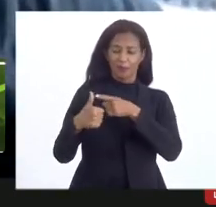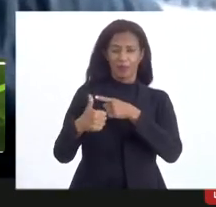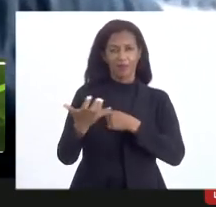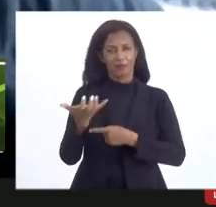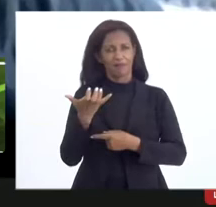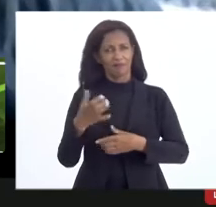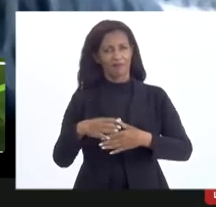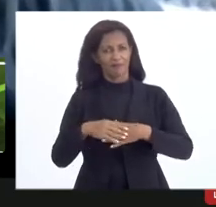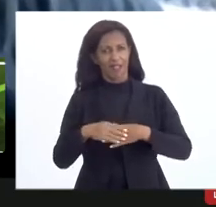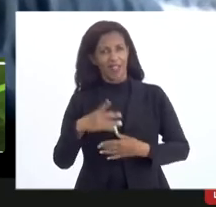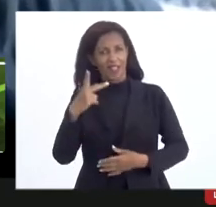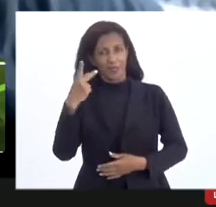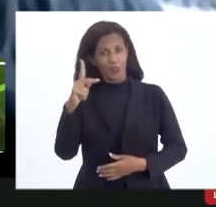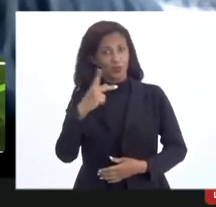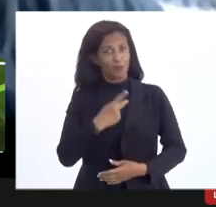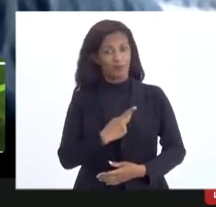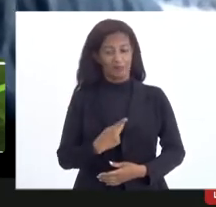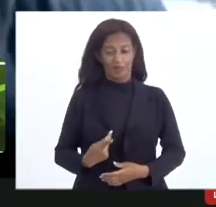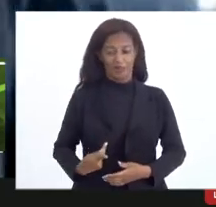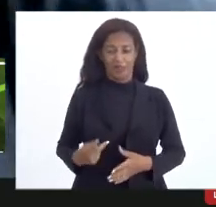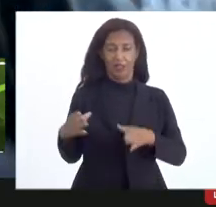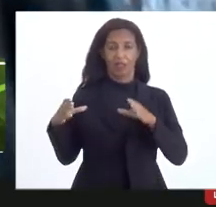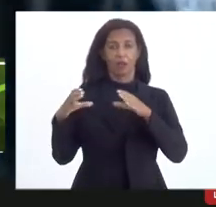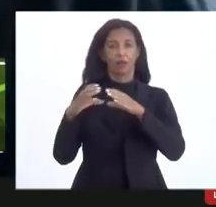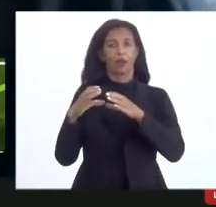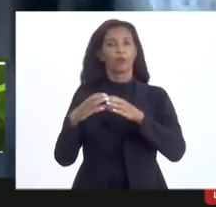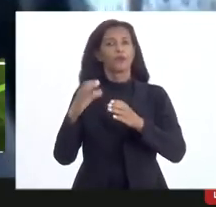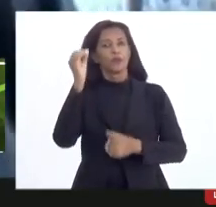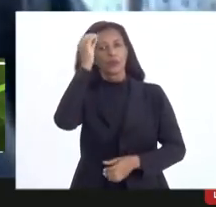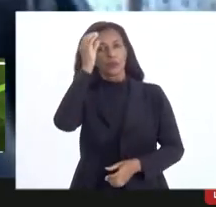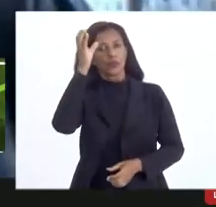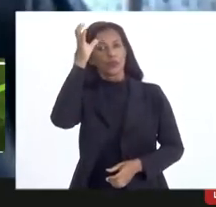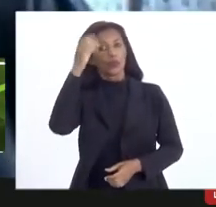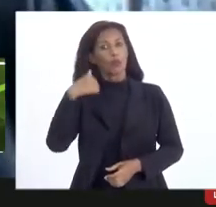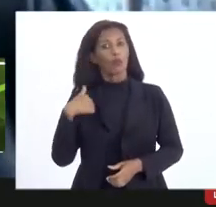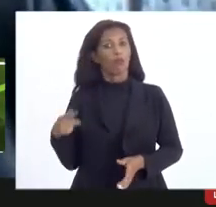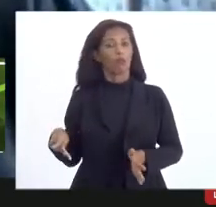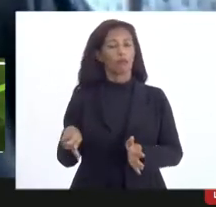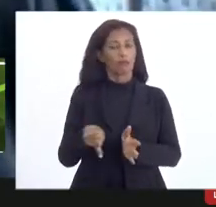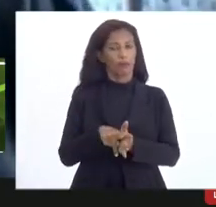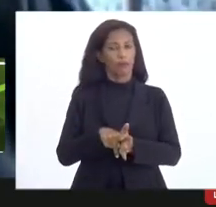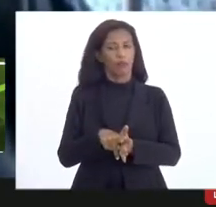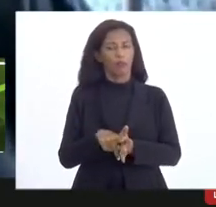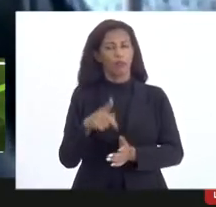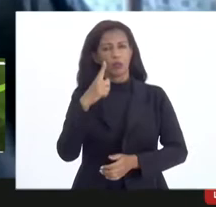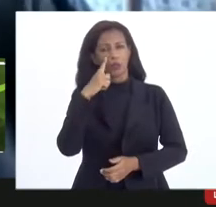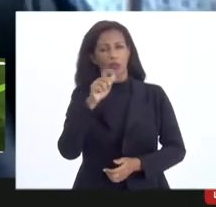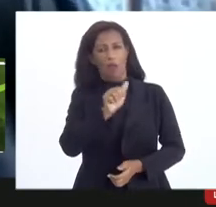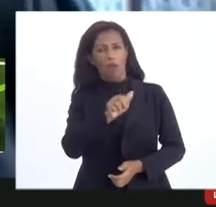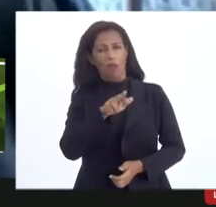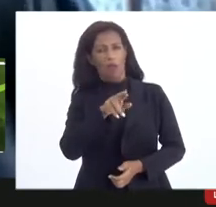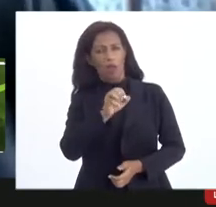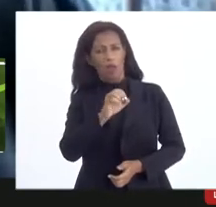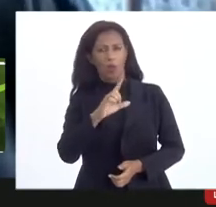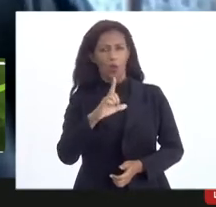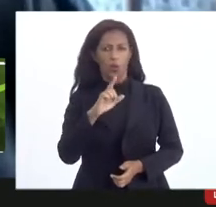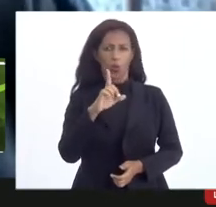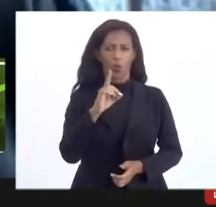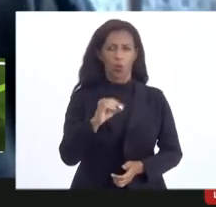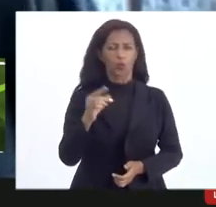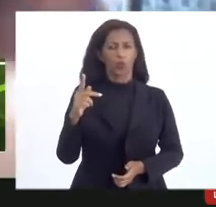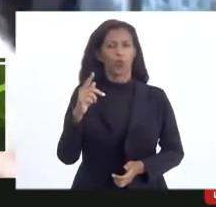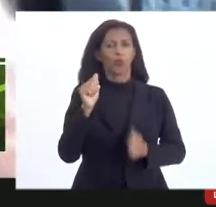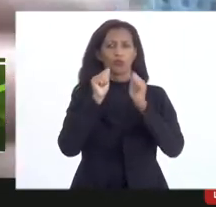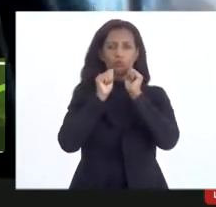a tua presidência na Comissão de Cultura, da qual eu faço parte. Estou vendo aqui o Haroldo, que é o principal